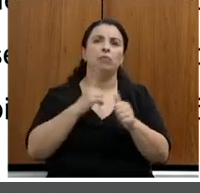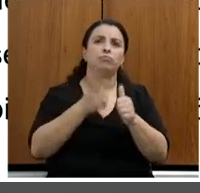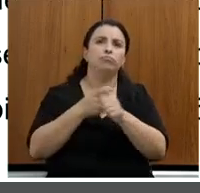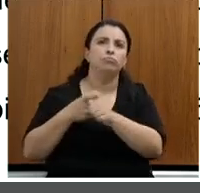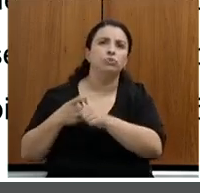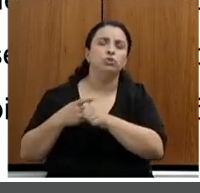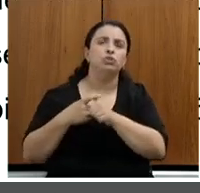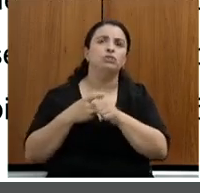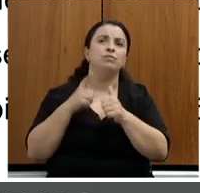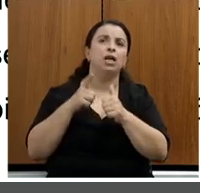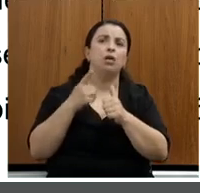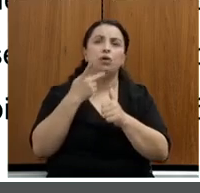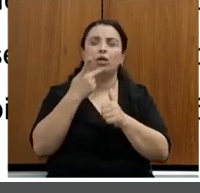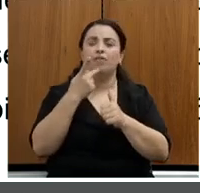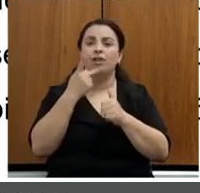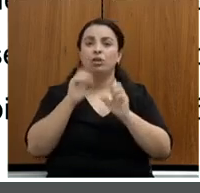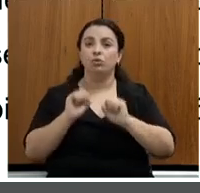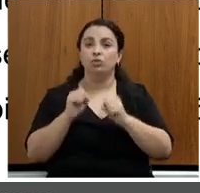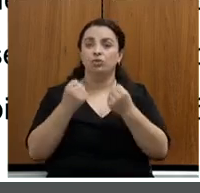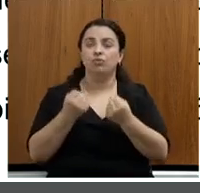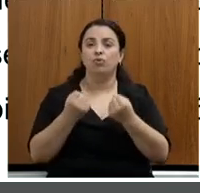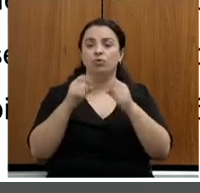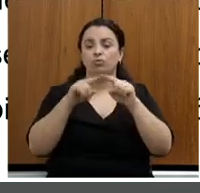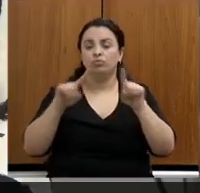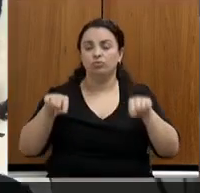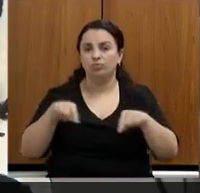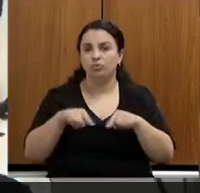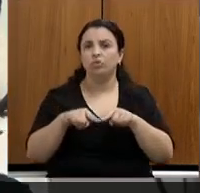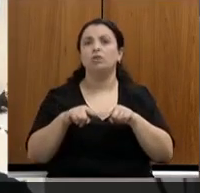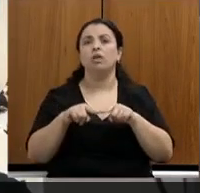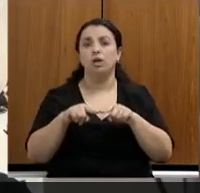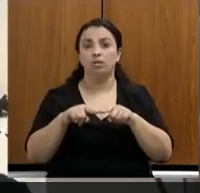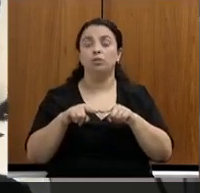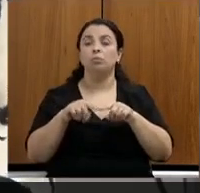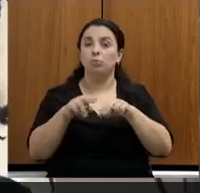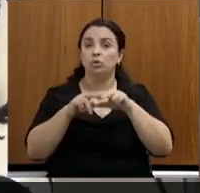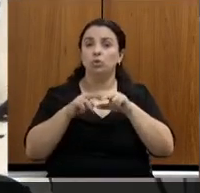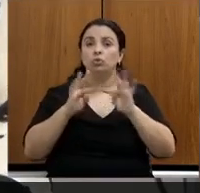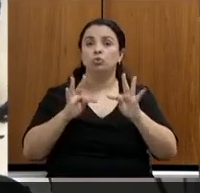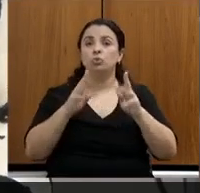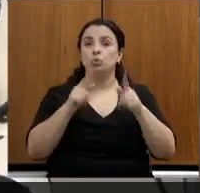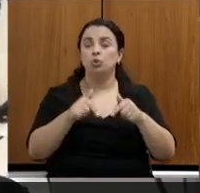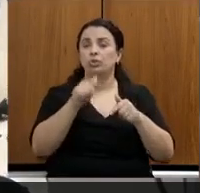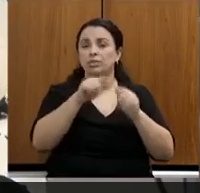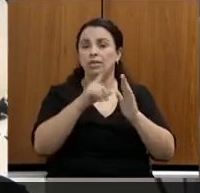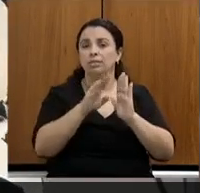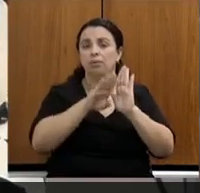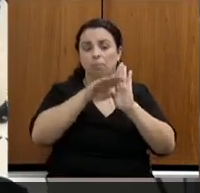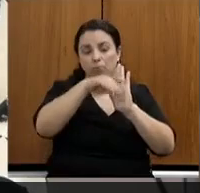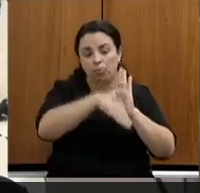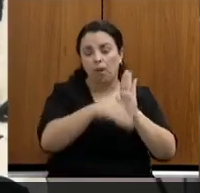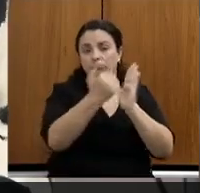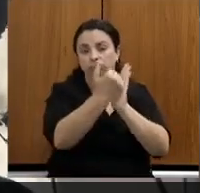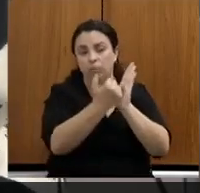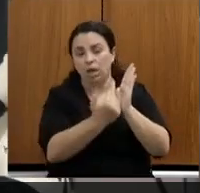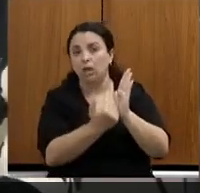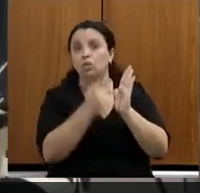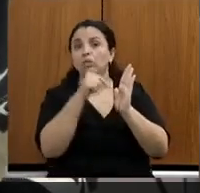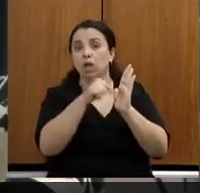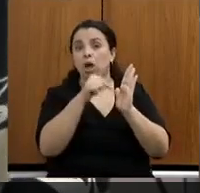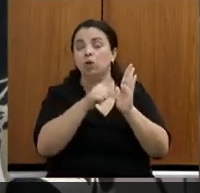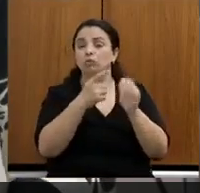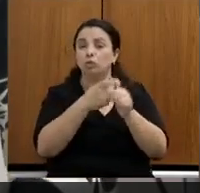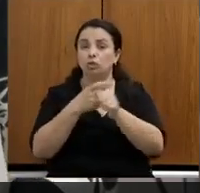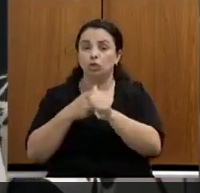referenciar o esforço dos nossos servidores, porque todos esses, a redução de passivo hoje, ela é